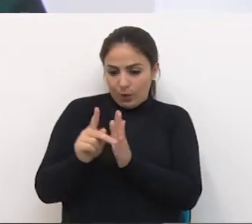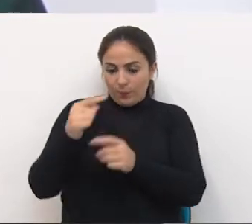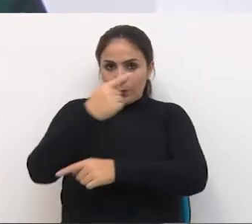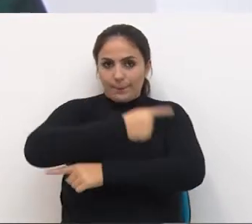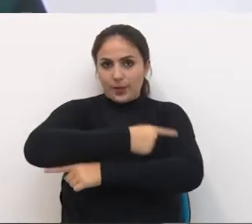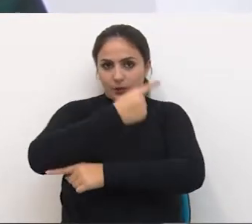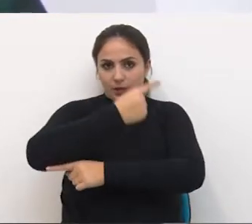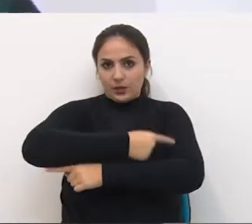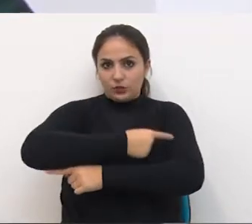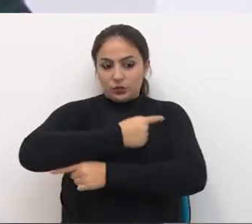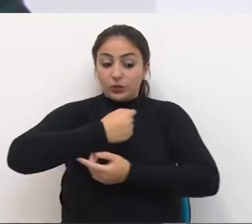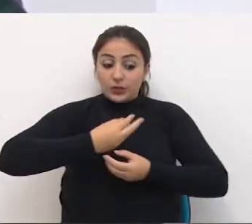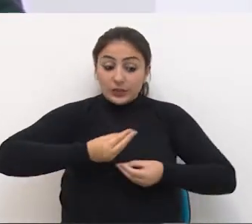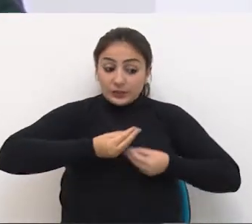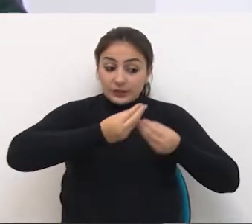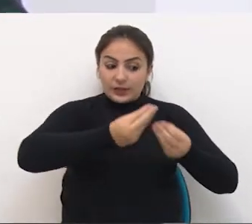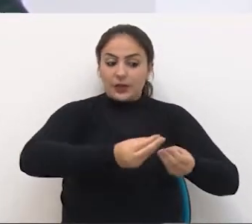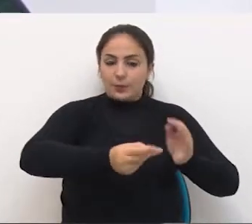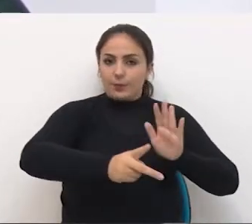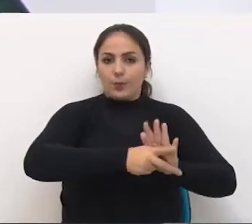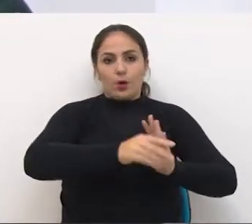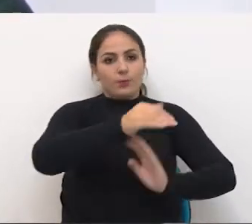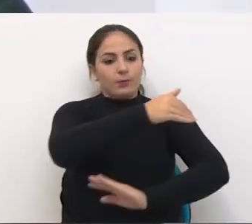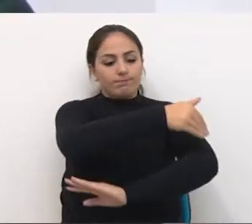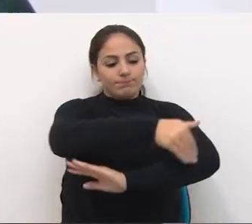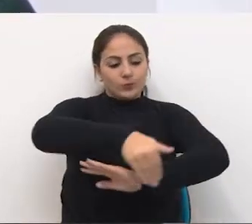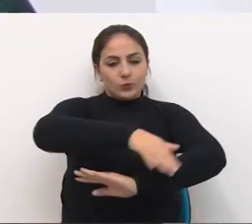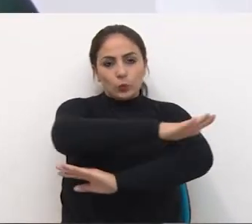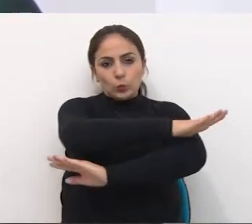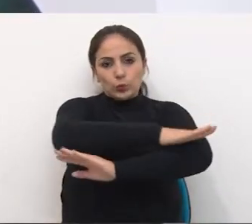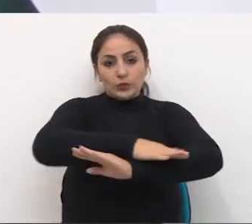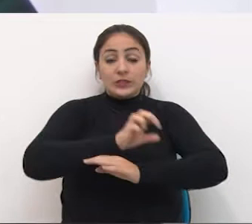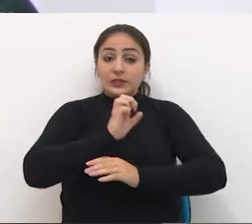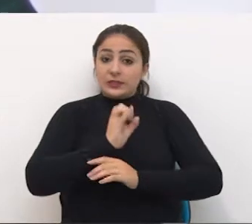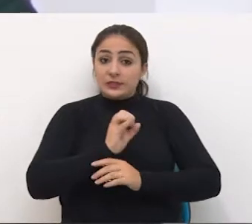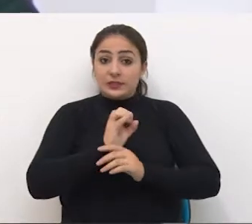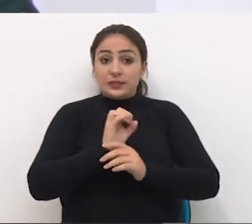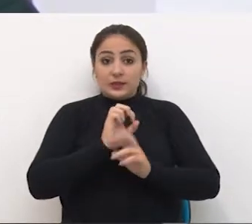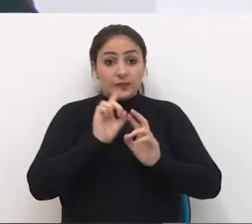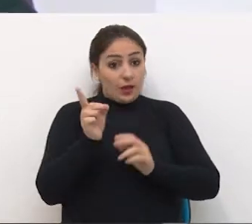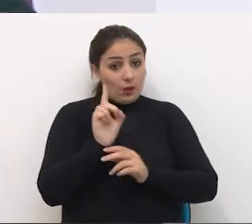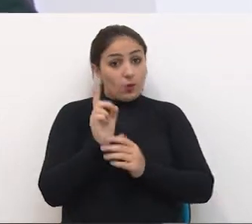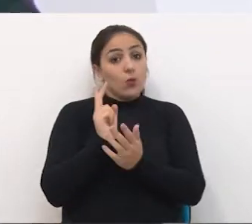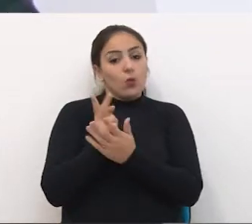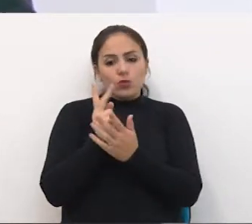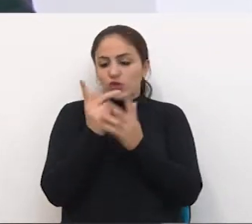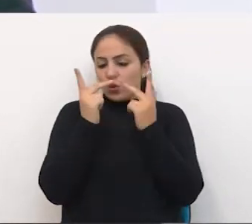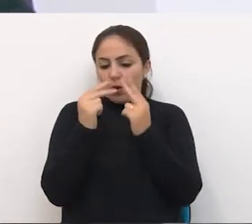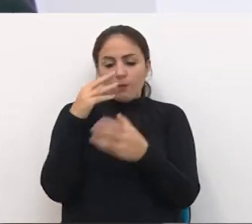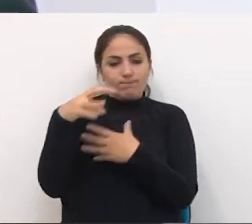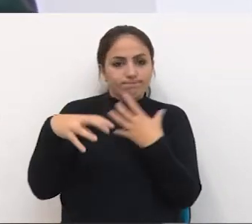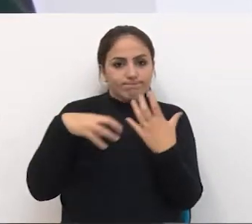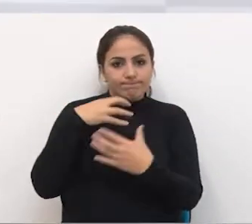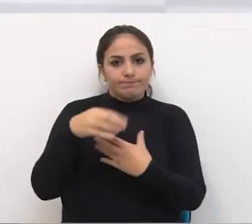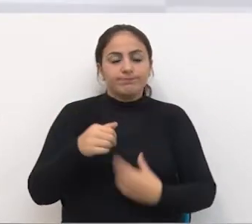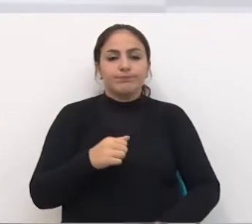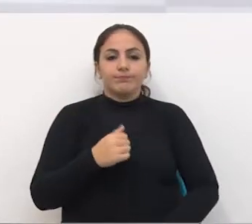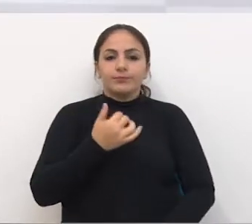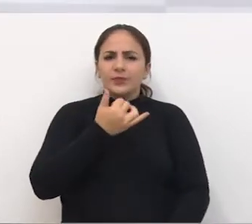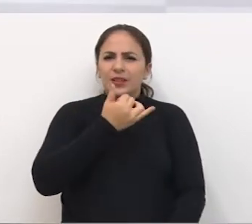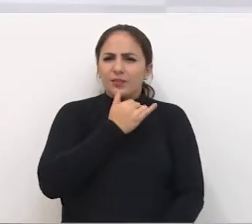pedágios comunitários Sejam empregados na própria estrada Caso contrário, vai continuar Esta bagunça